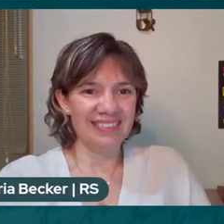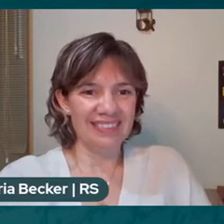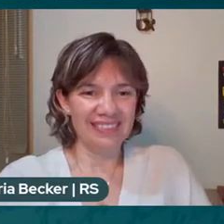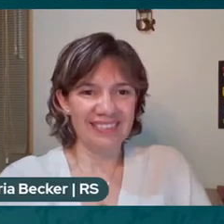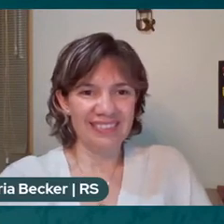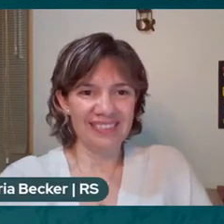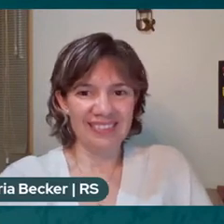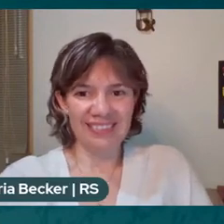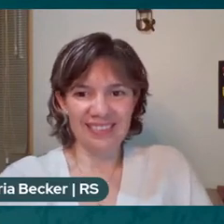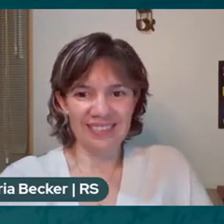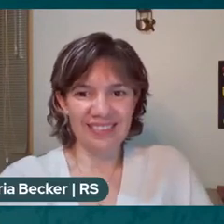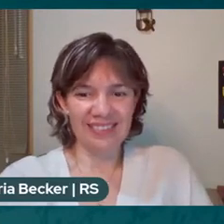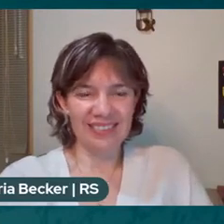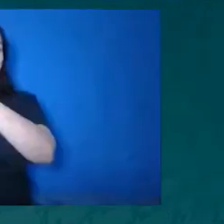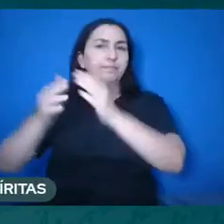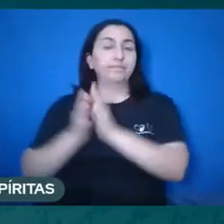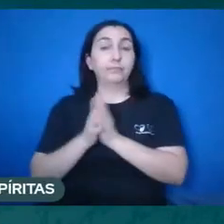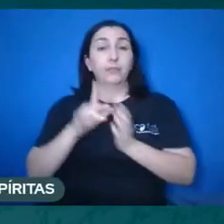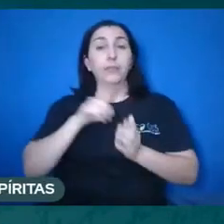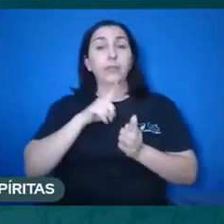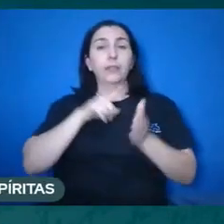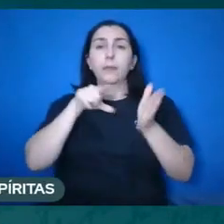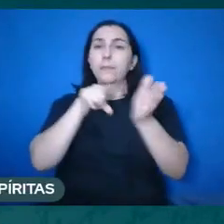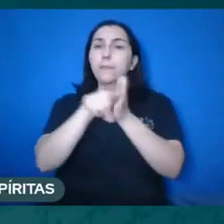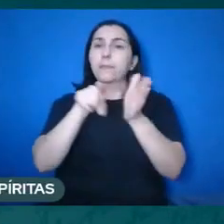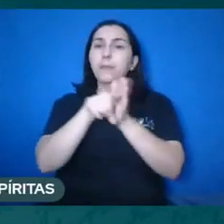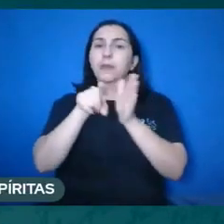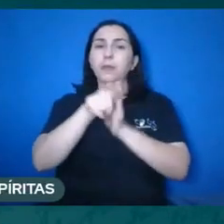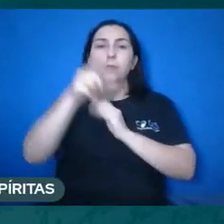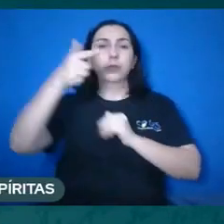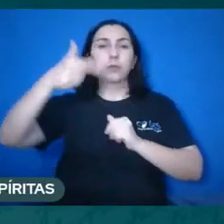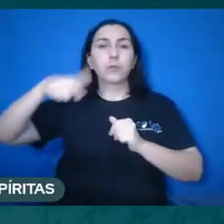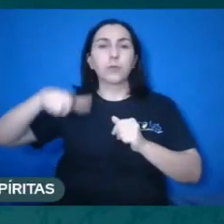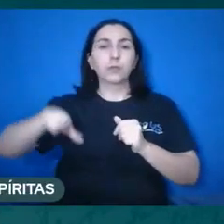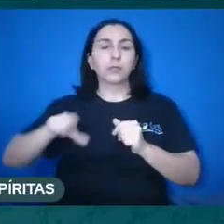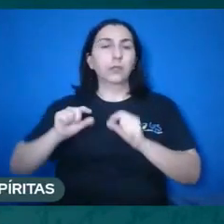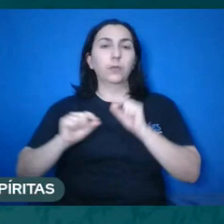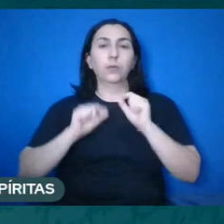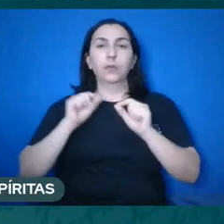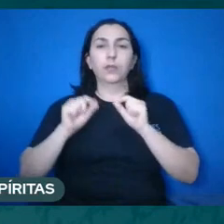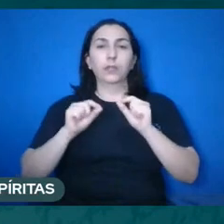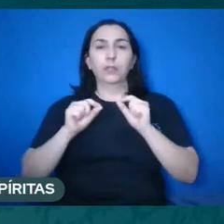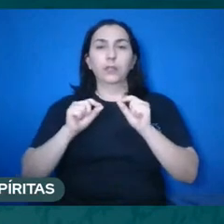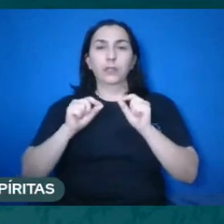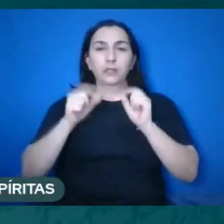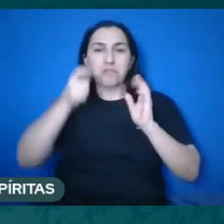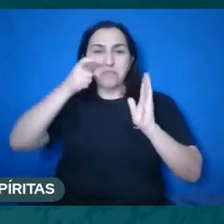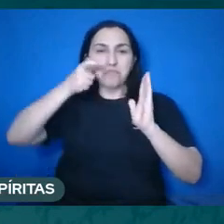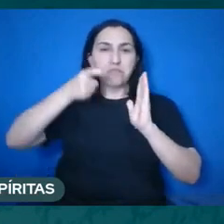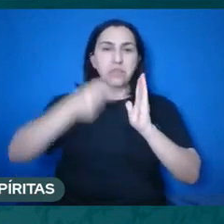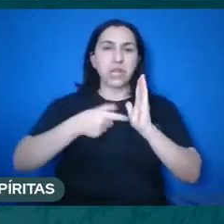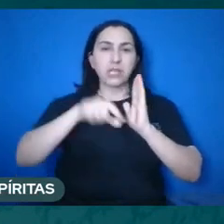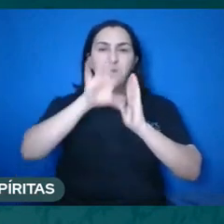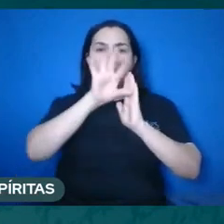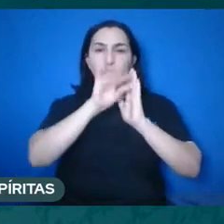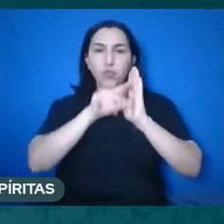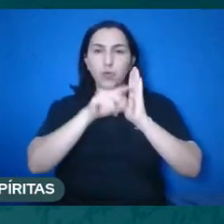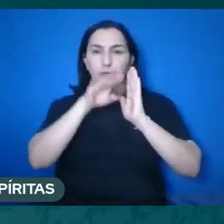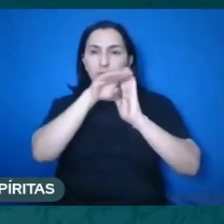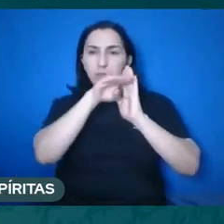Tem uma outra pergunta aqui da Débora, Ana, que o conteúdo é bem interessante, ela colocou assim às